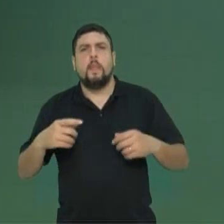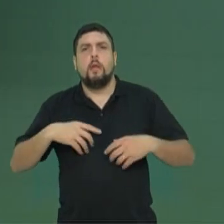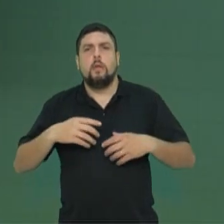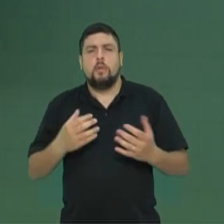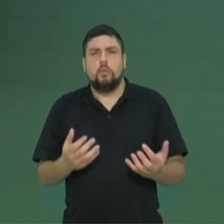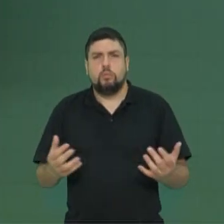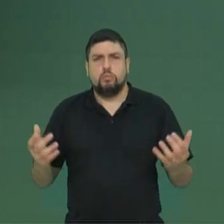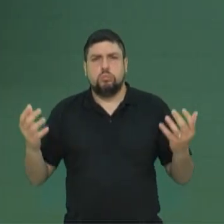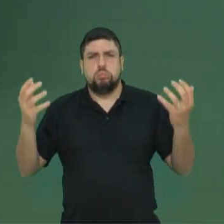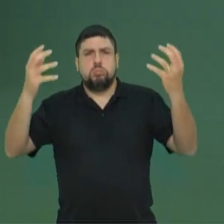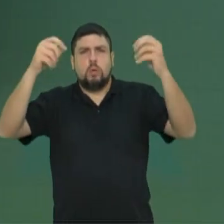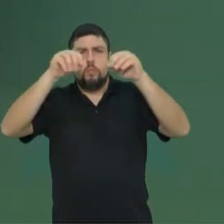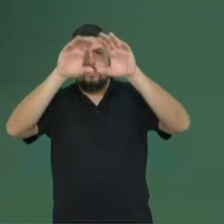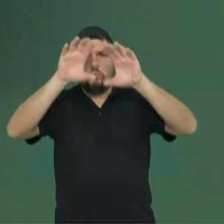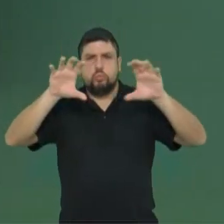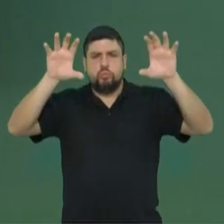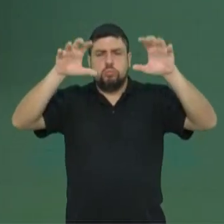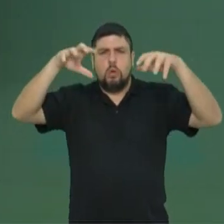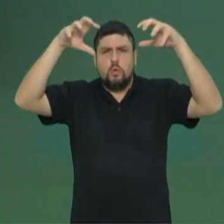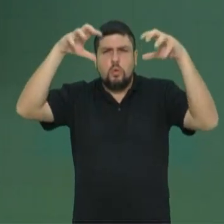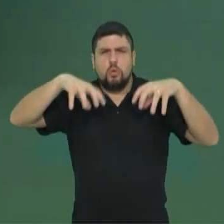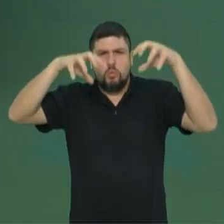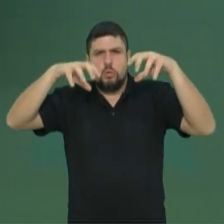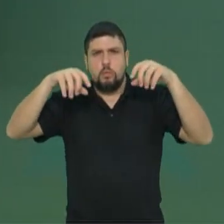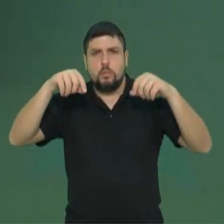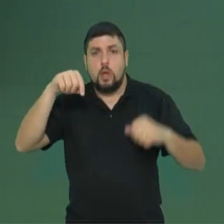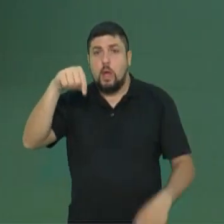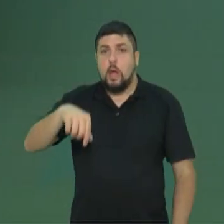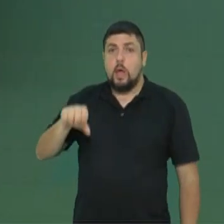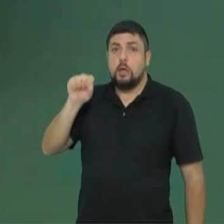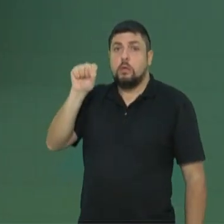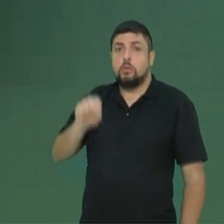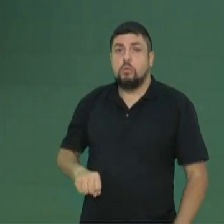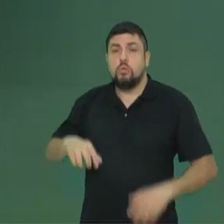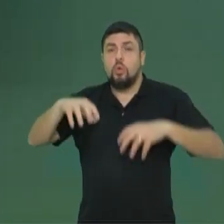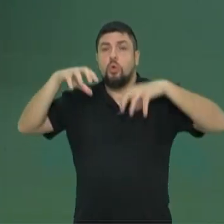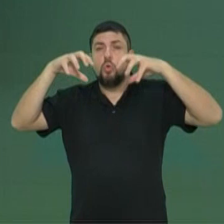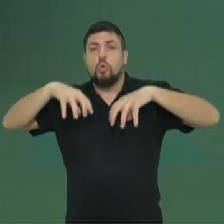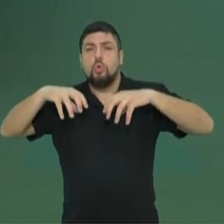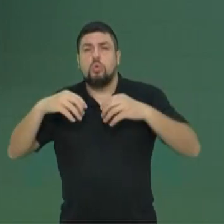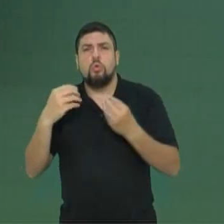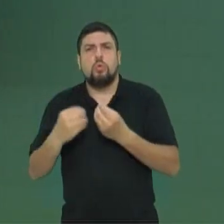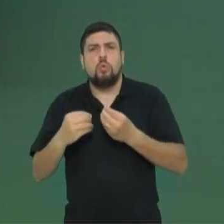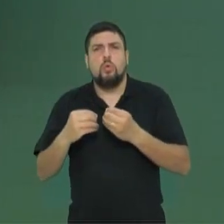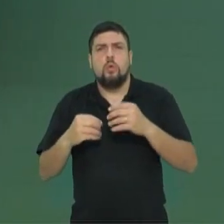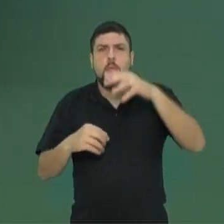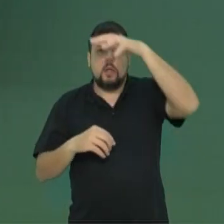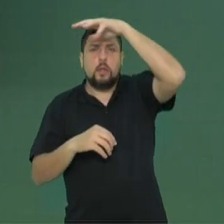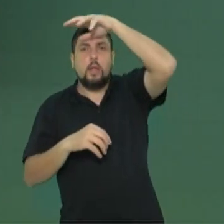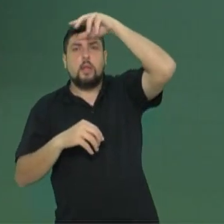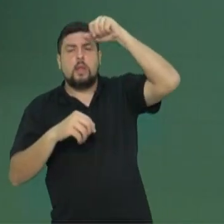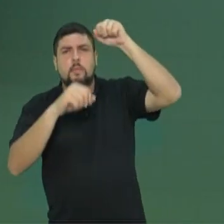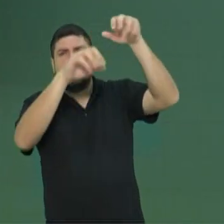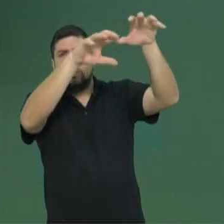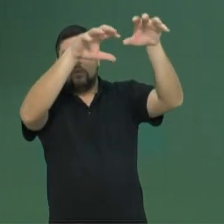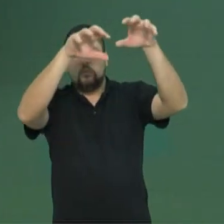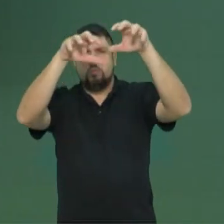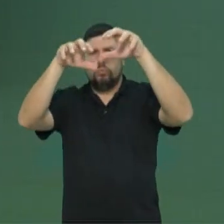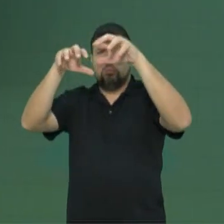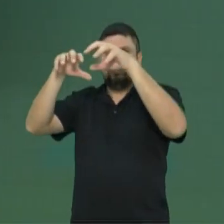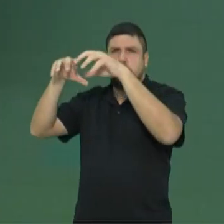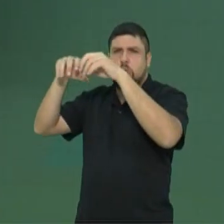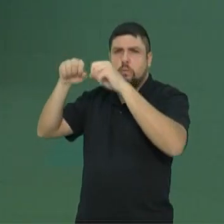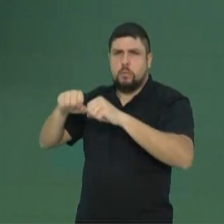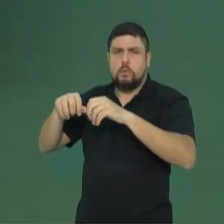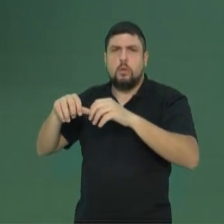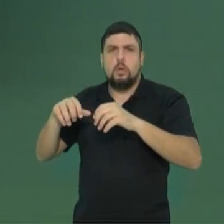a evaporação do dia. A chuva que cai aqui no sul vem da Amazônia, o giro do planeta joga essa água contra a Cordilheira dos Andes,